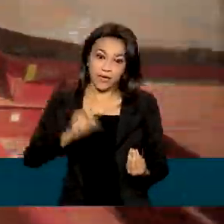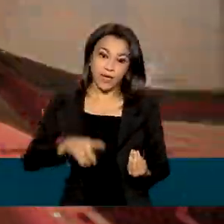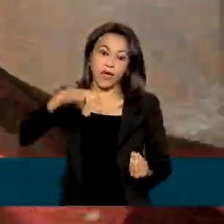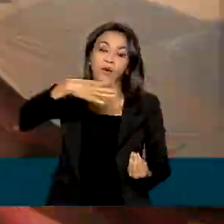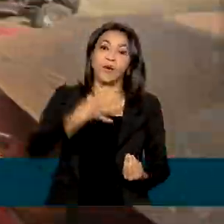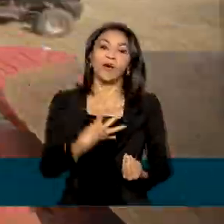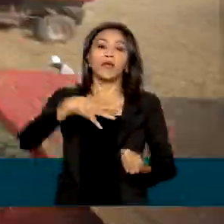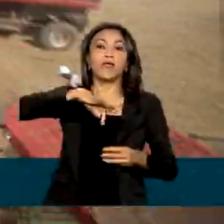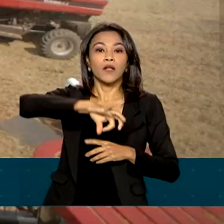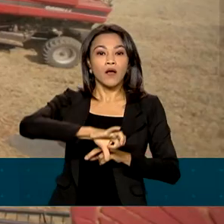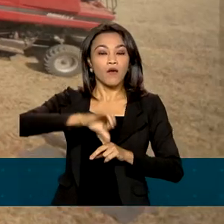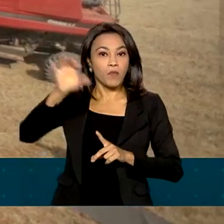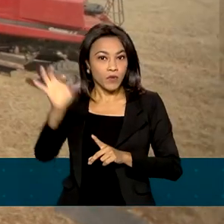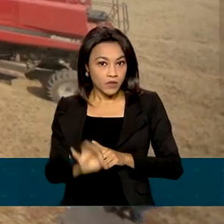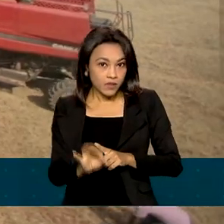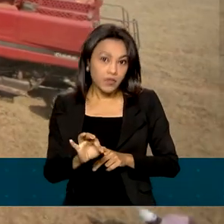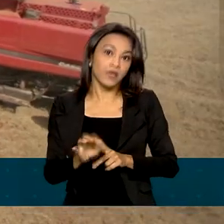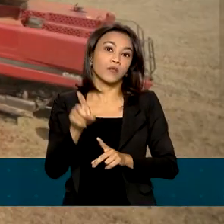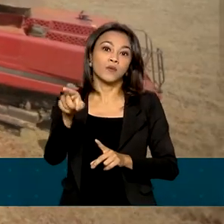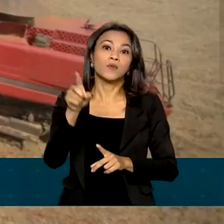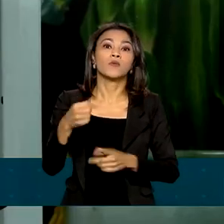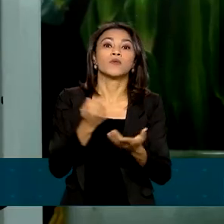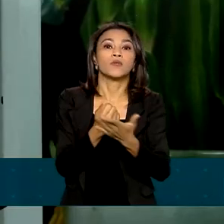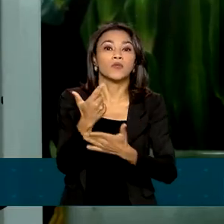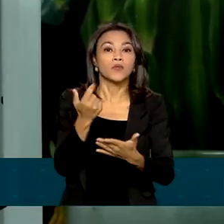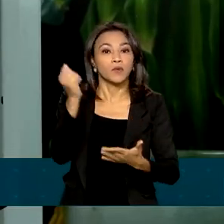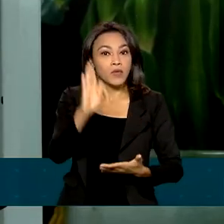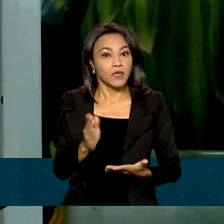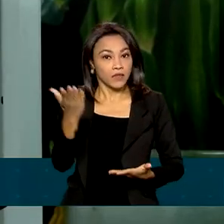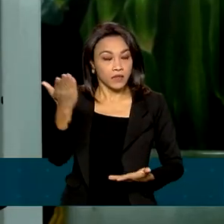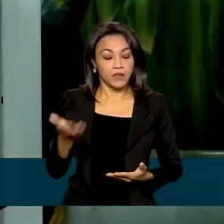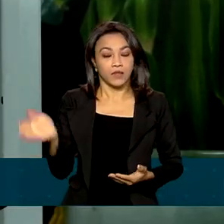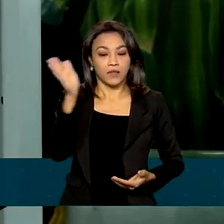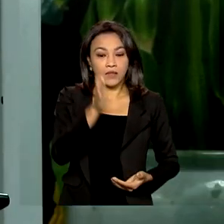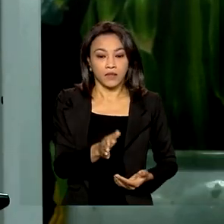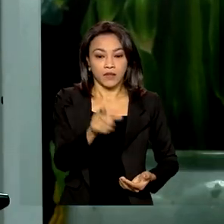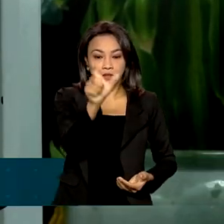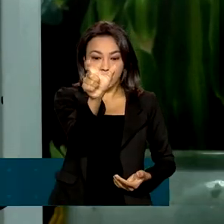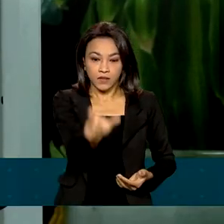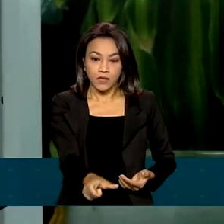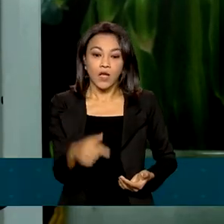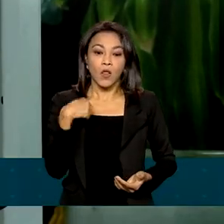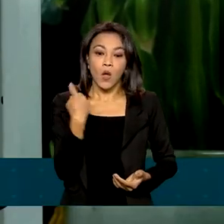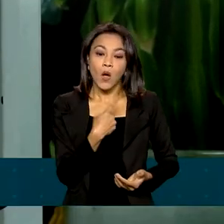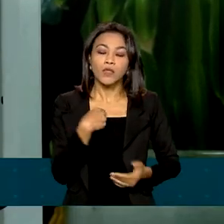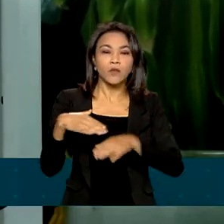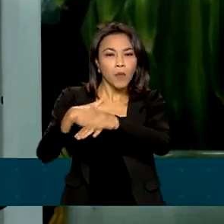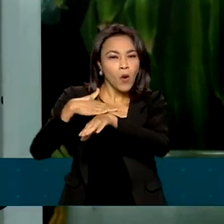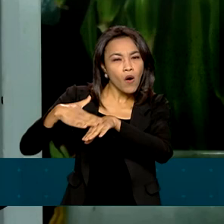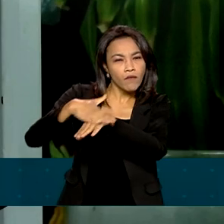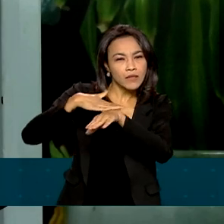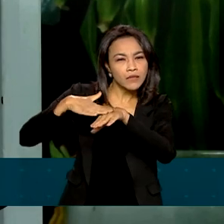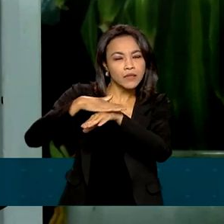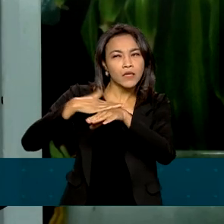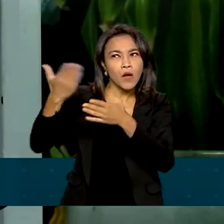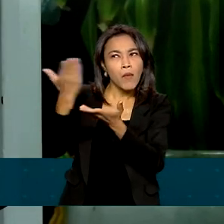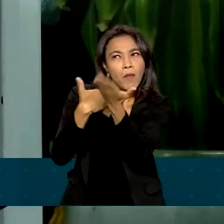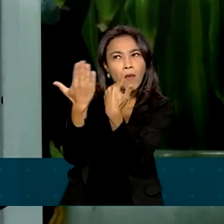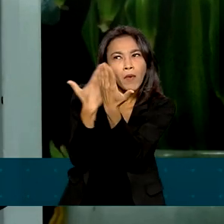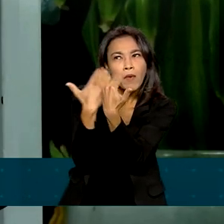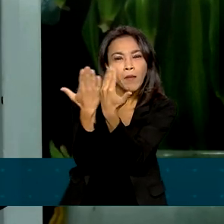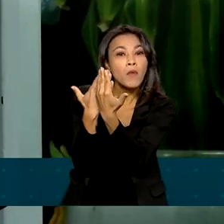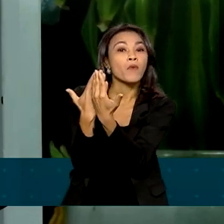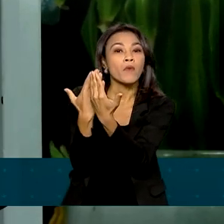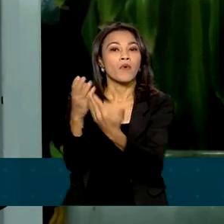% das importações daquele país. Nós temos aí uma conversa mais firme com o Canadá, que é o maior